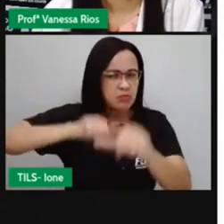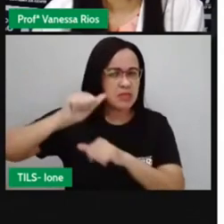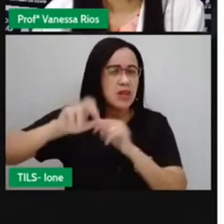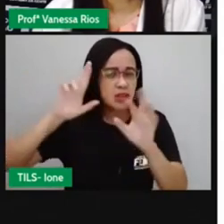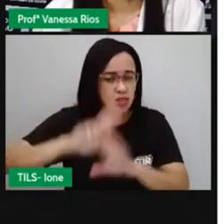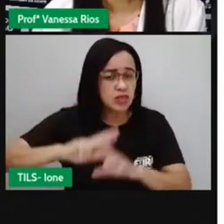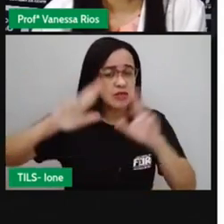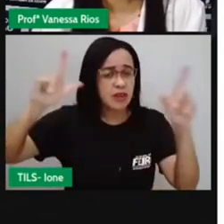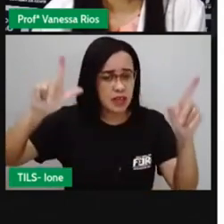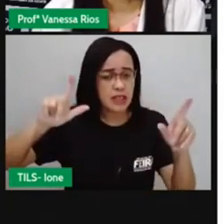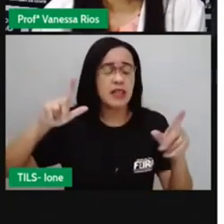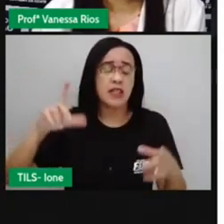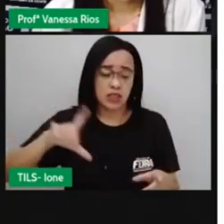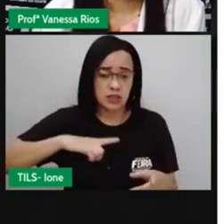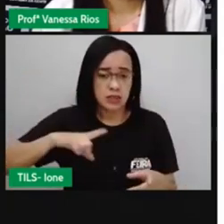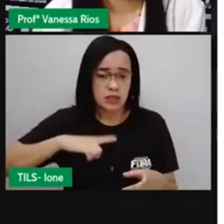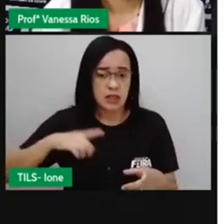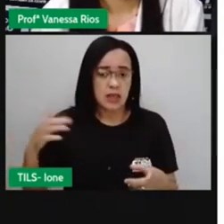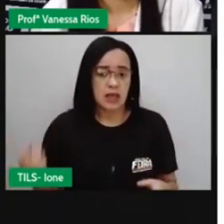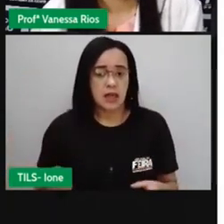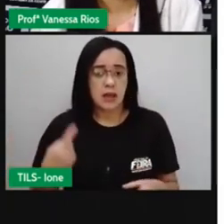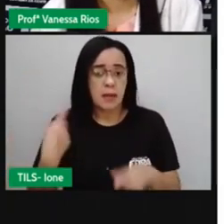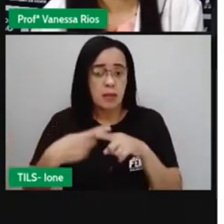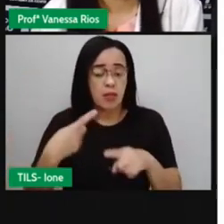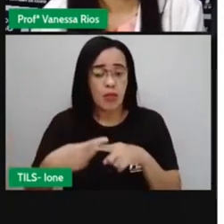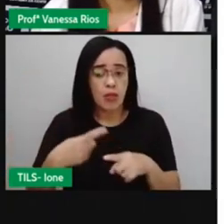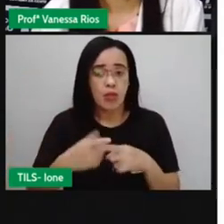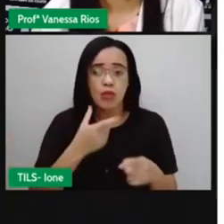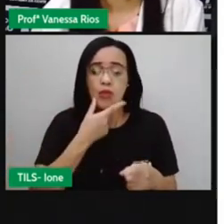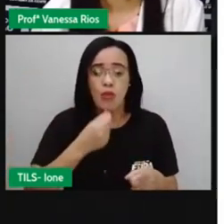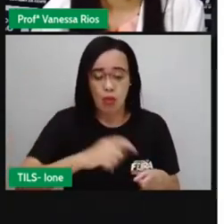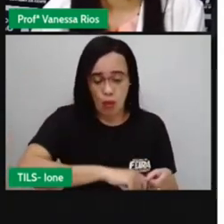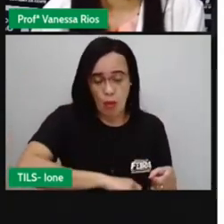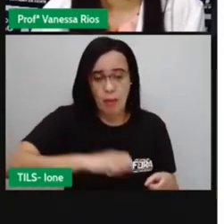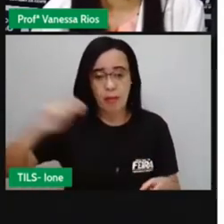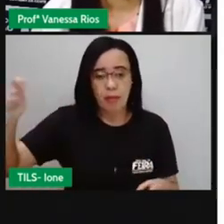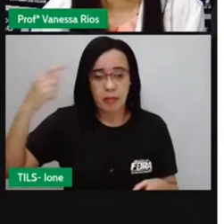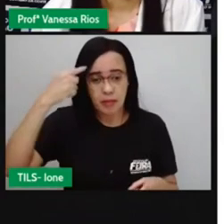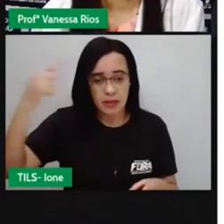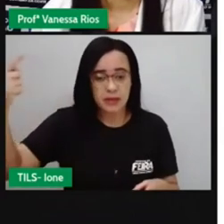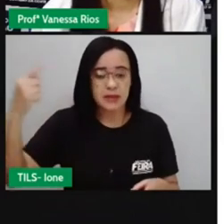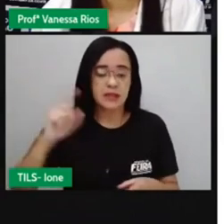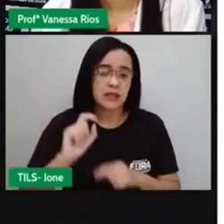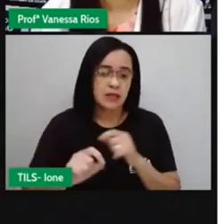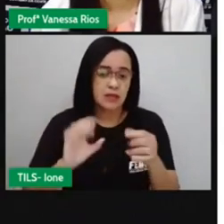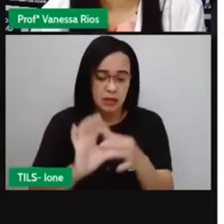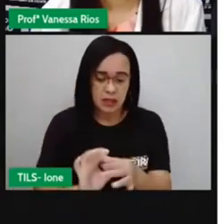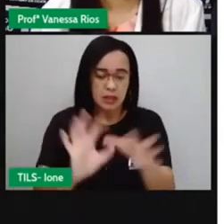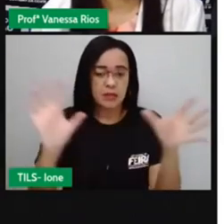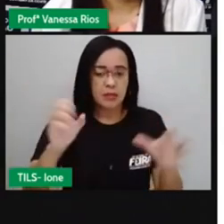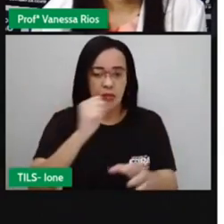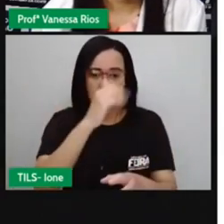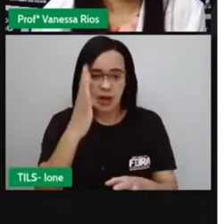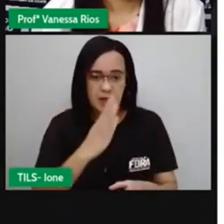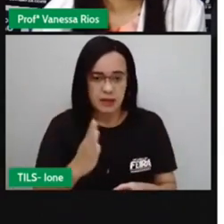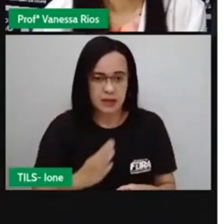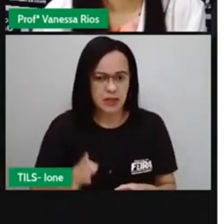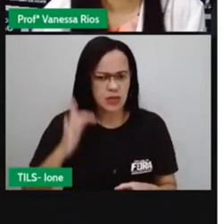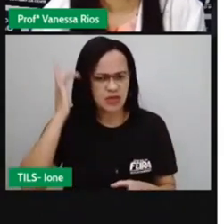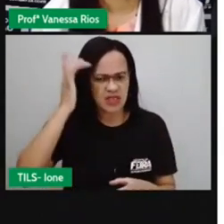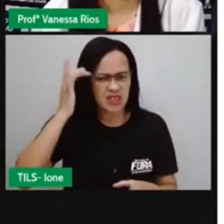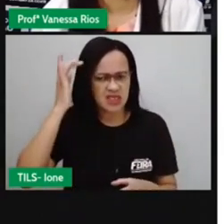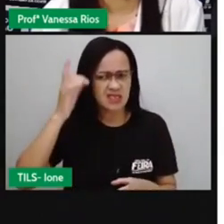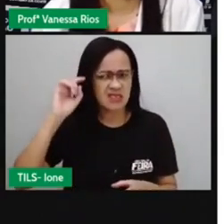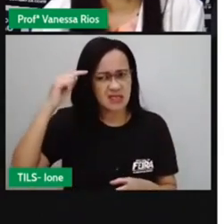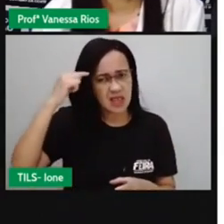enquanto aí colônia ainda pertencente a Portugal. E aí, por não, por achar que essas ideias, né,